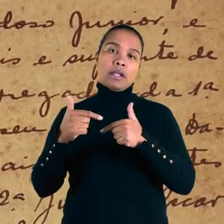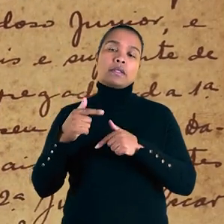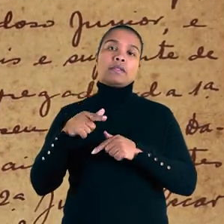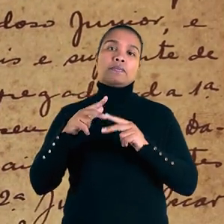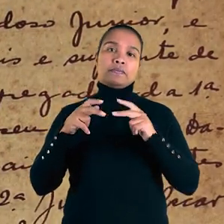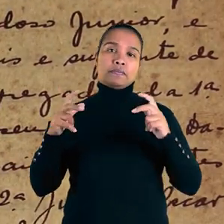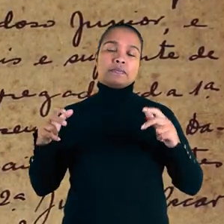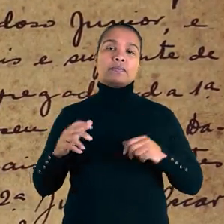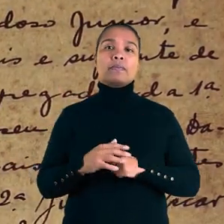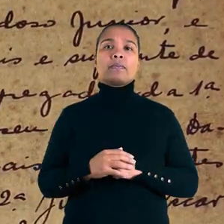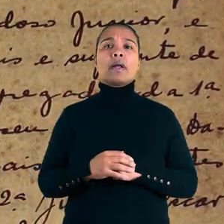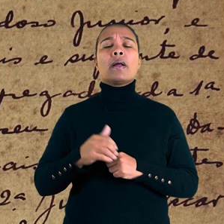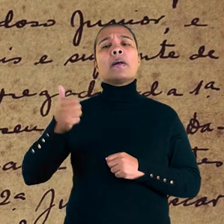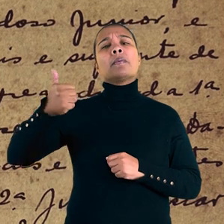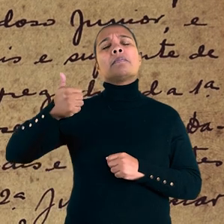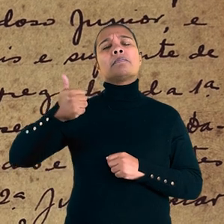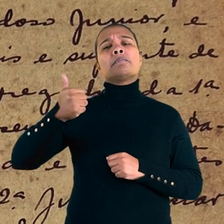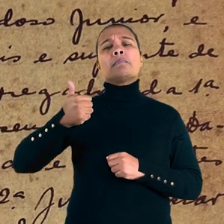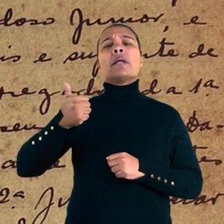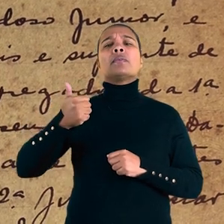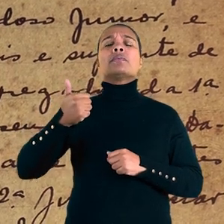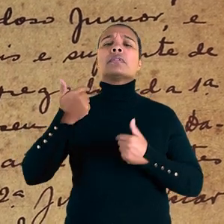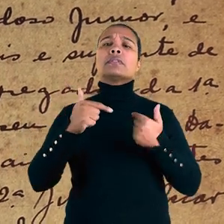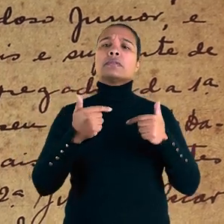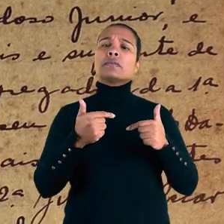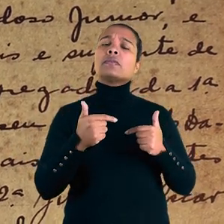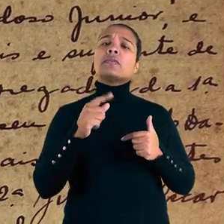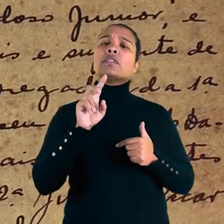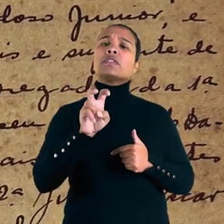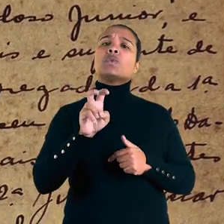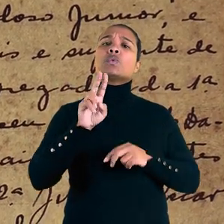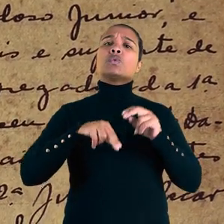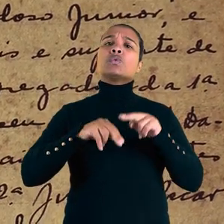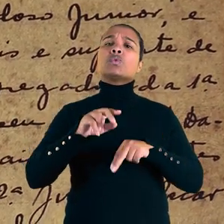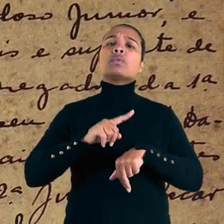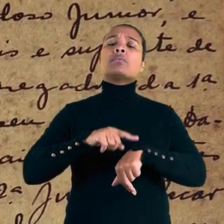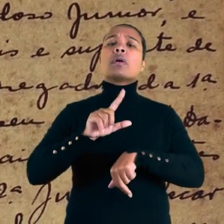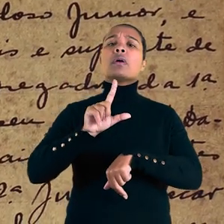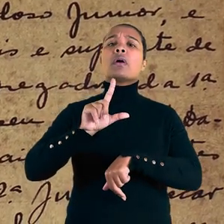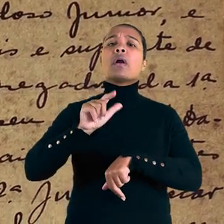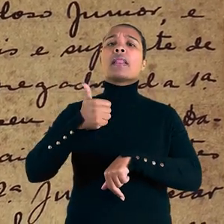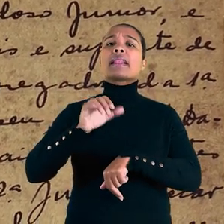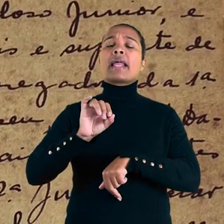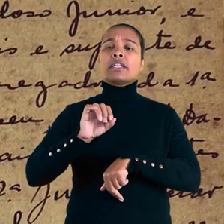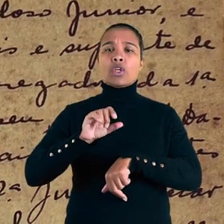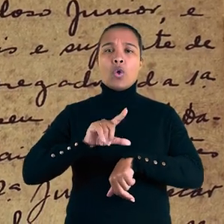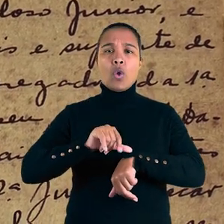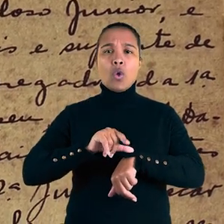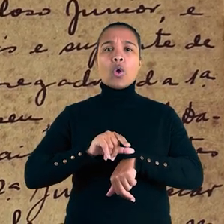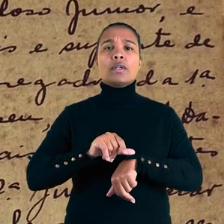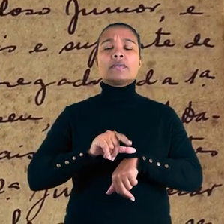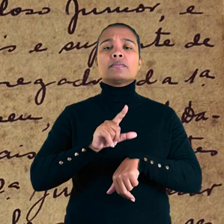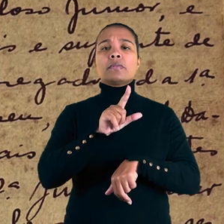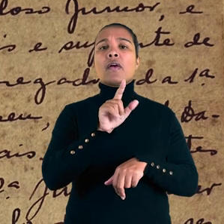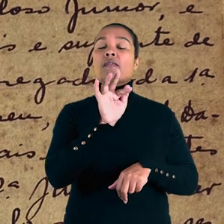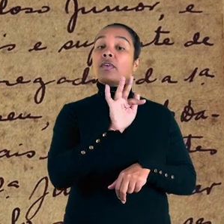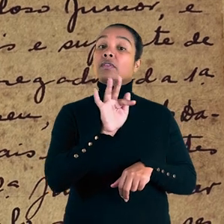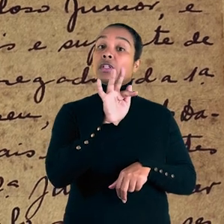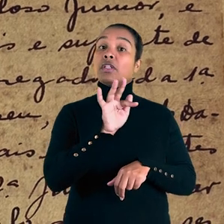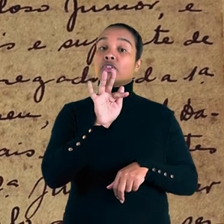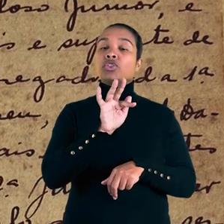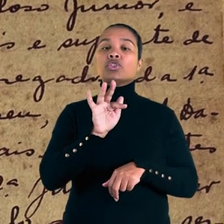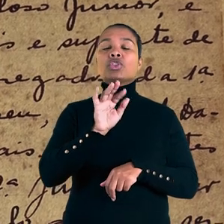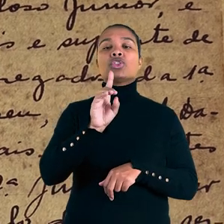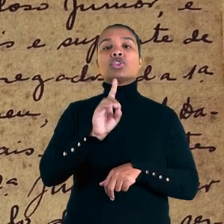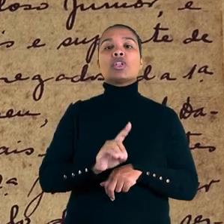A instalação e a primeira audiência aconteceram às 10 horas do dia 5 de junho de 1934, no Salão Nobre